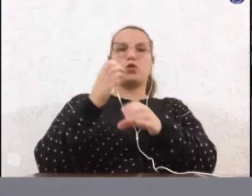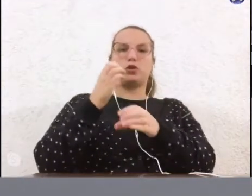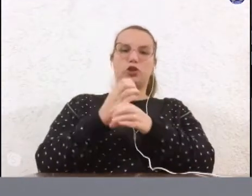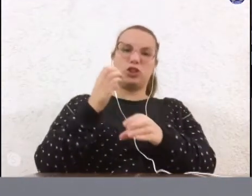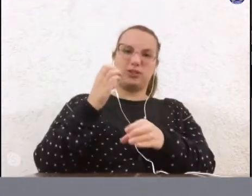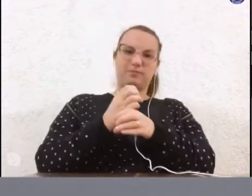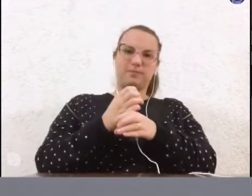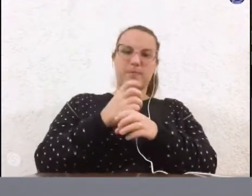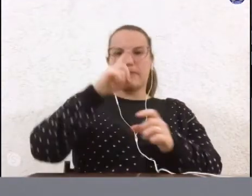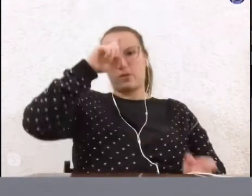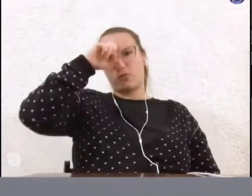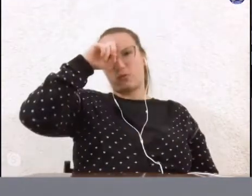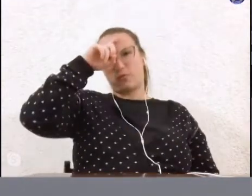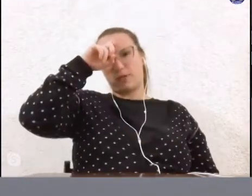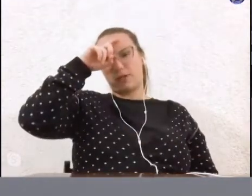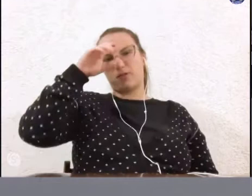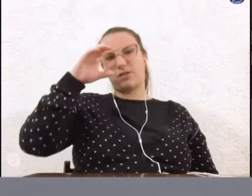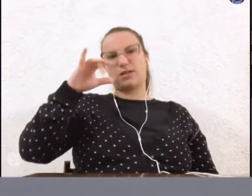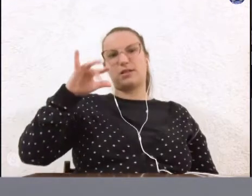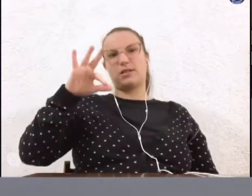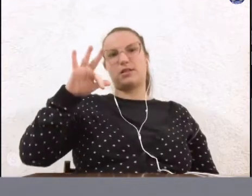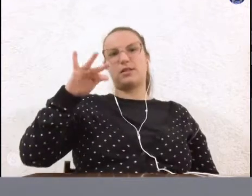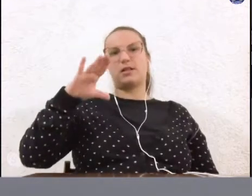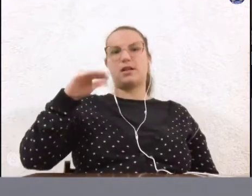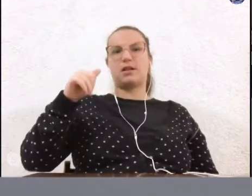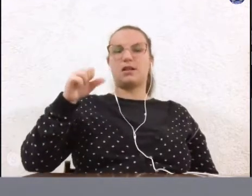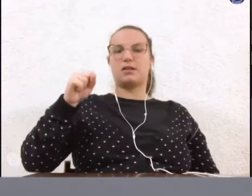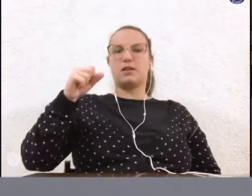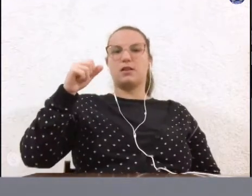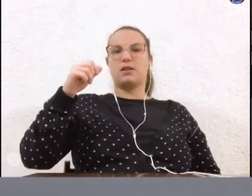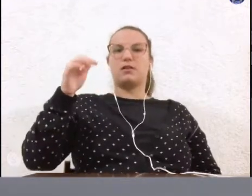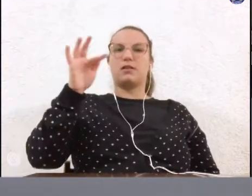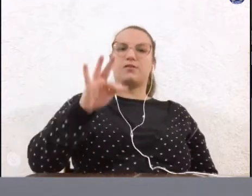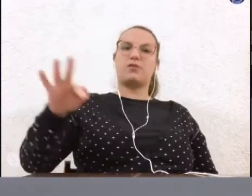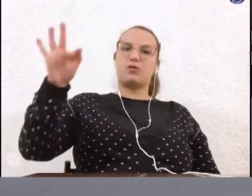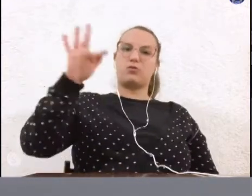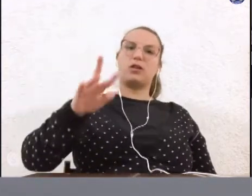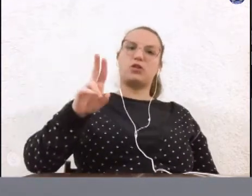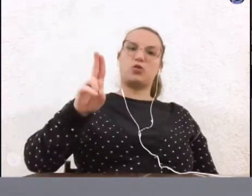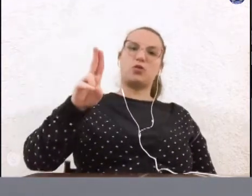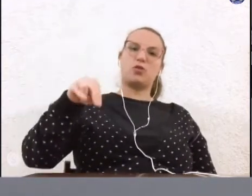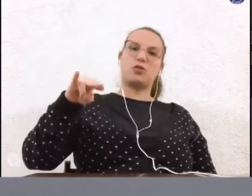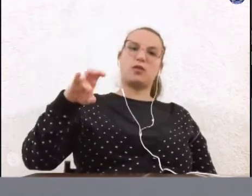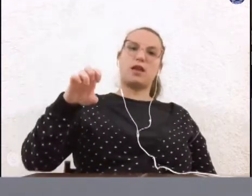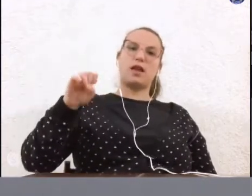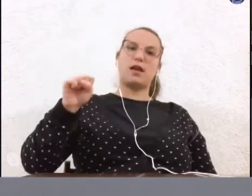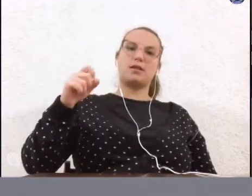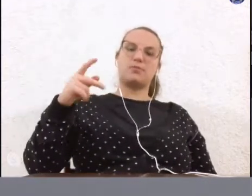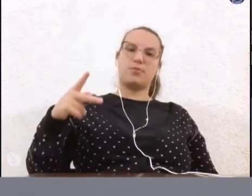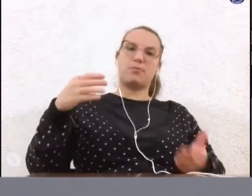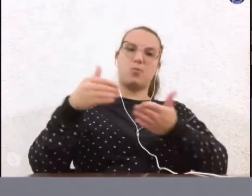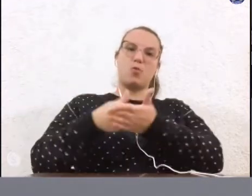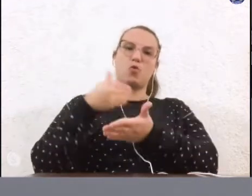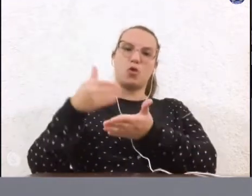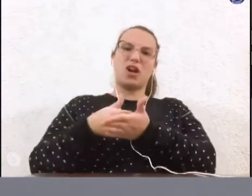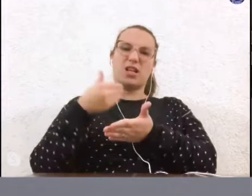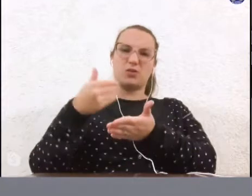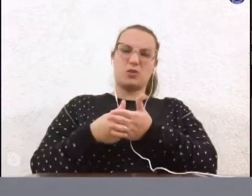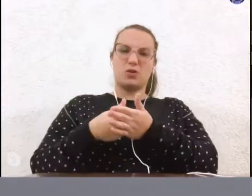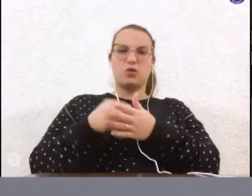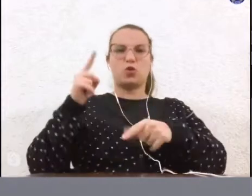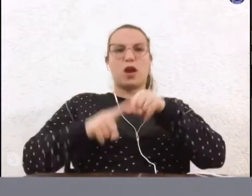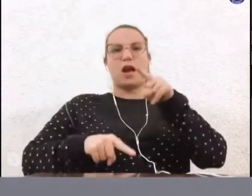Hospital das Clínicas da Faculdade de Medicina da Unesp, Campos de Botucatu, de um aparelho